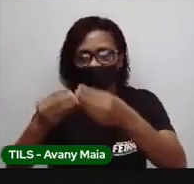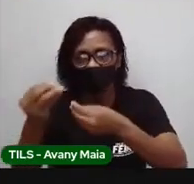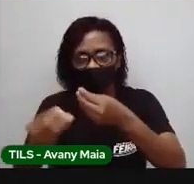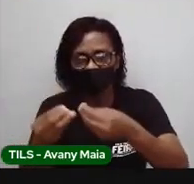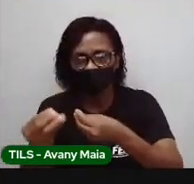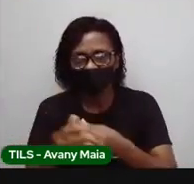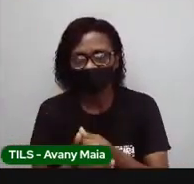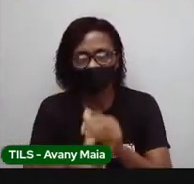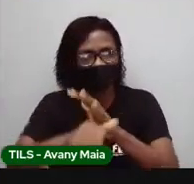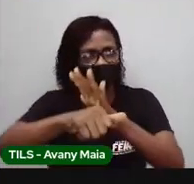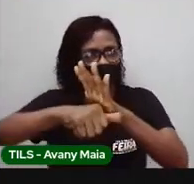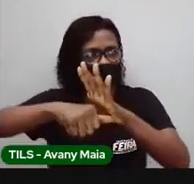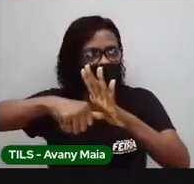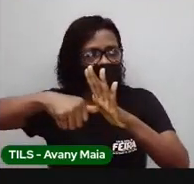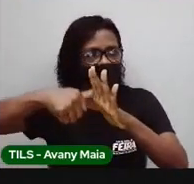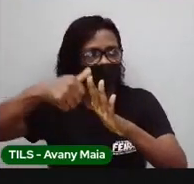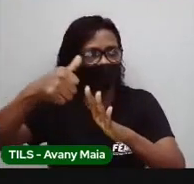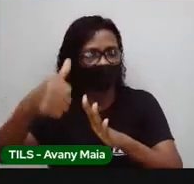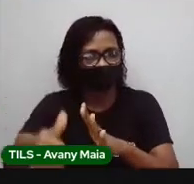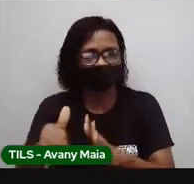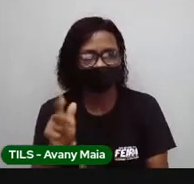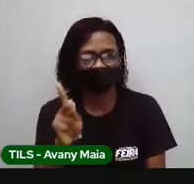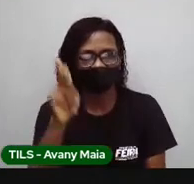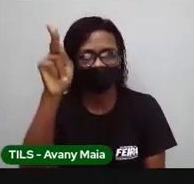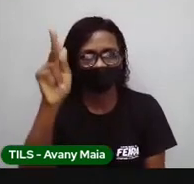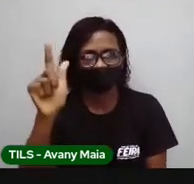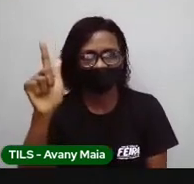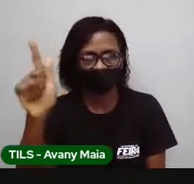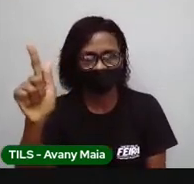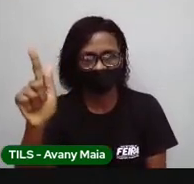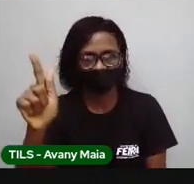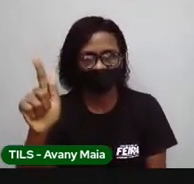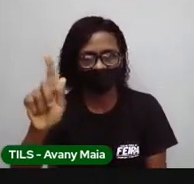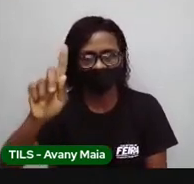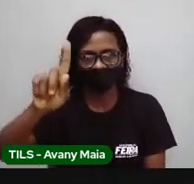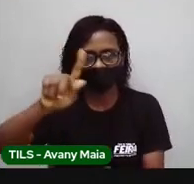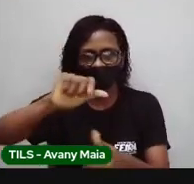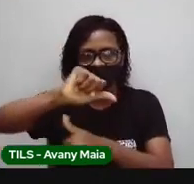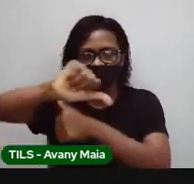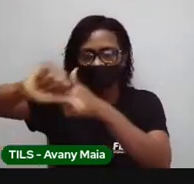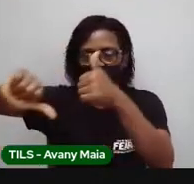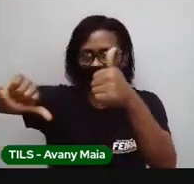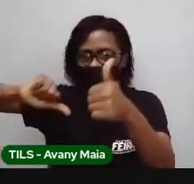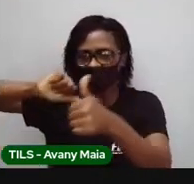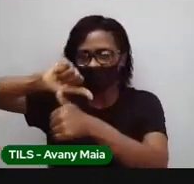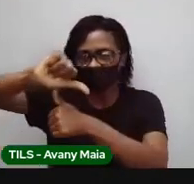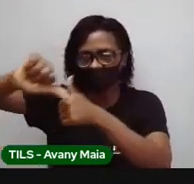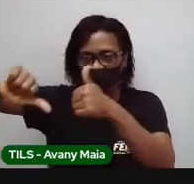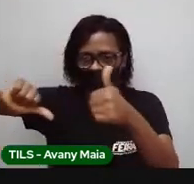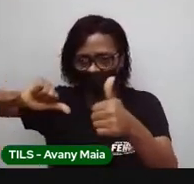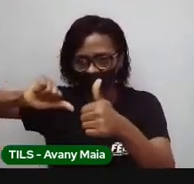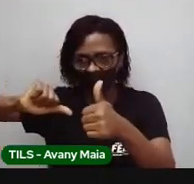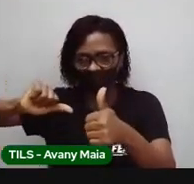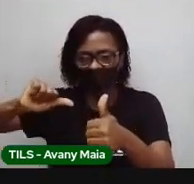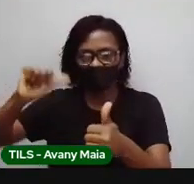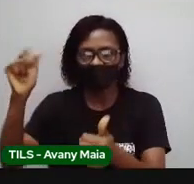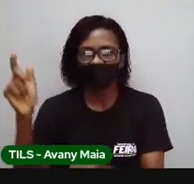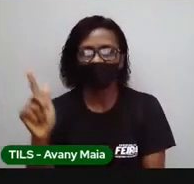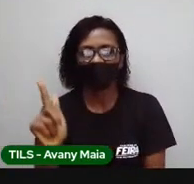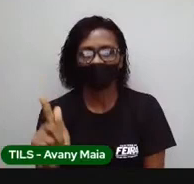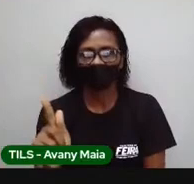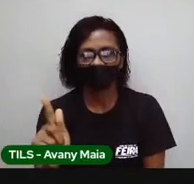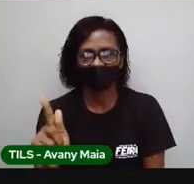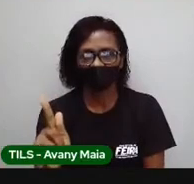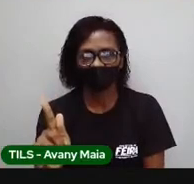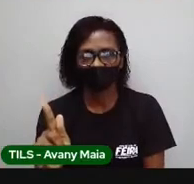Primeiro, gente pensou de quilograma para grama. Agora, a gente vai pensar de maneira inversa. A